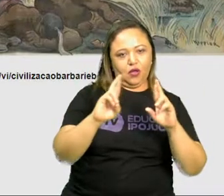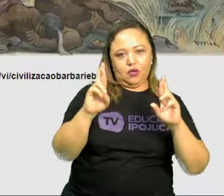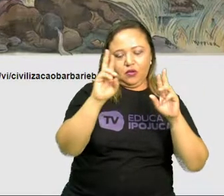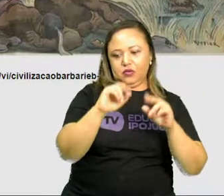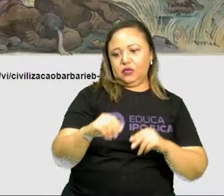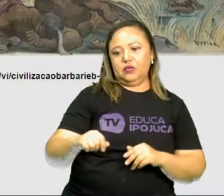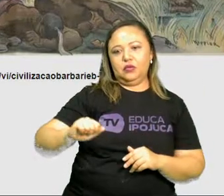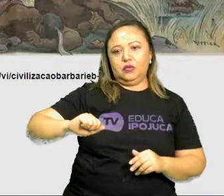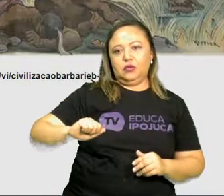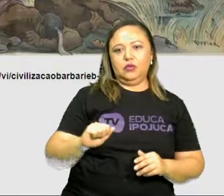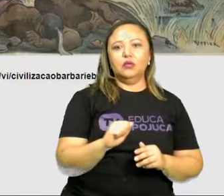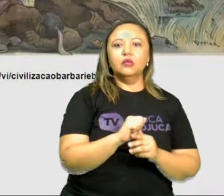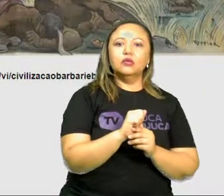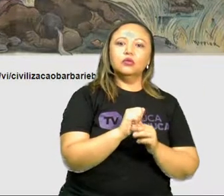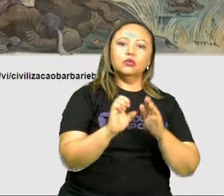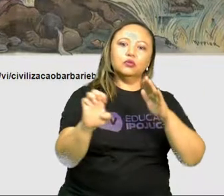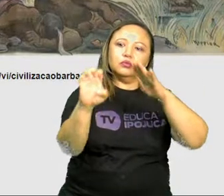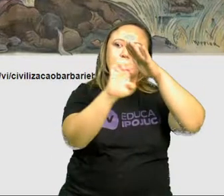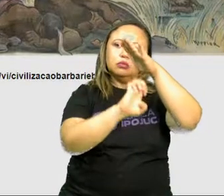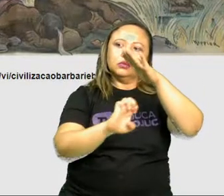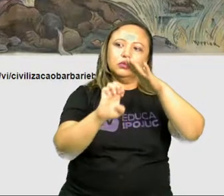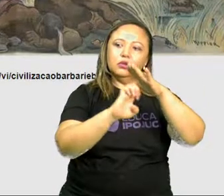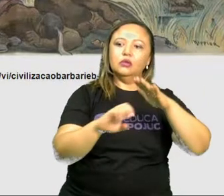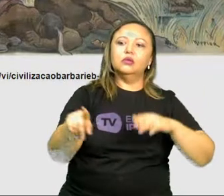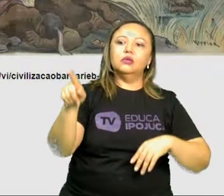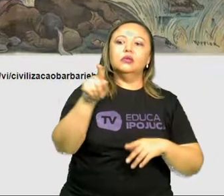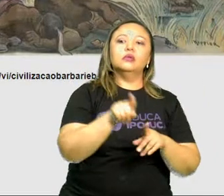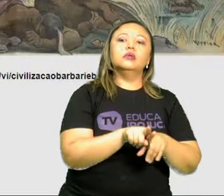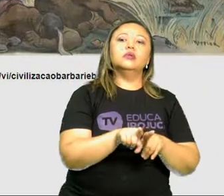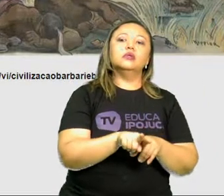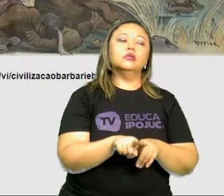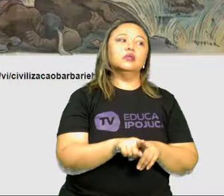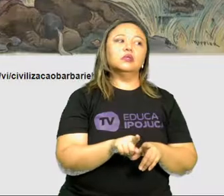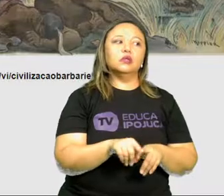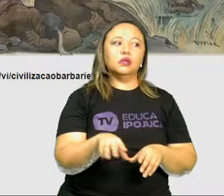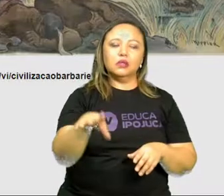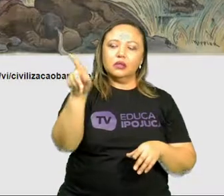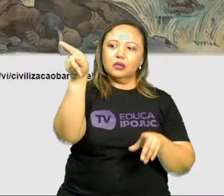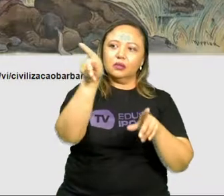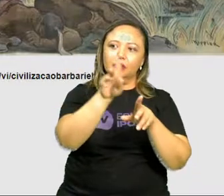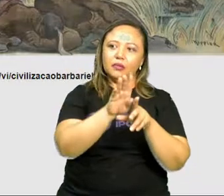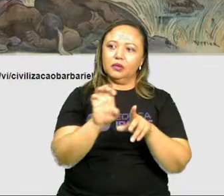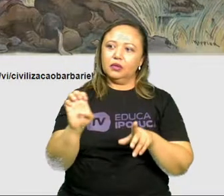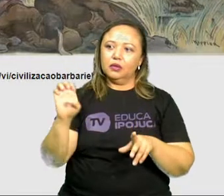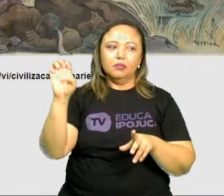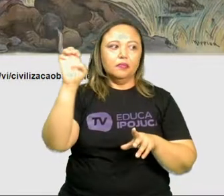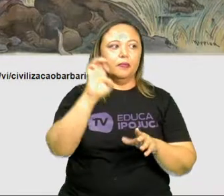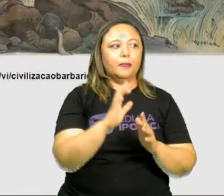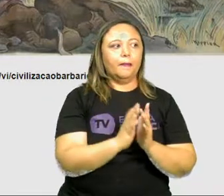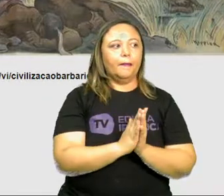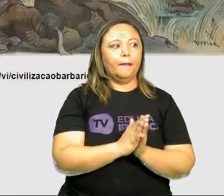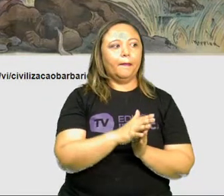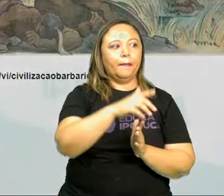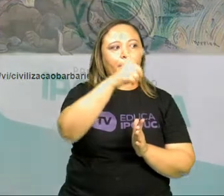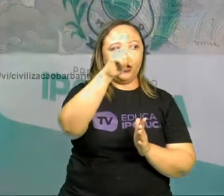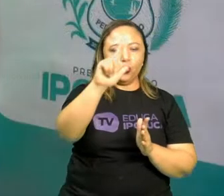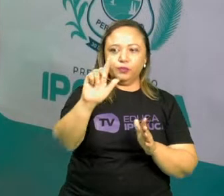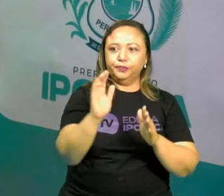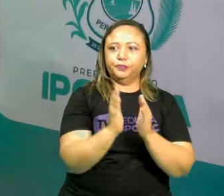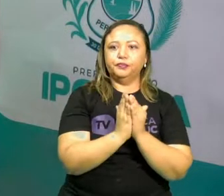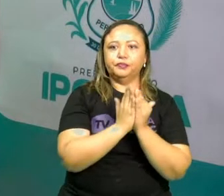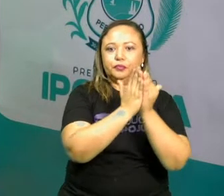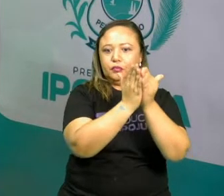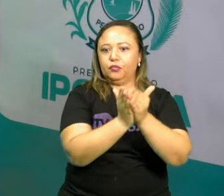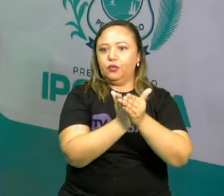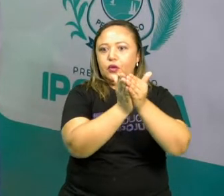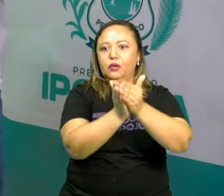Certo? E a questão do colonialismo. Quando a Europa passou a buscar novos mercados em